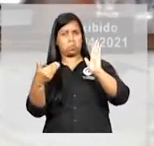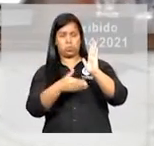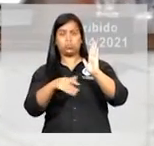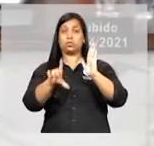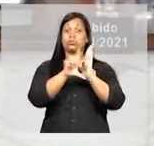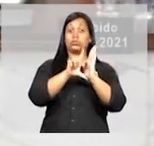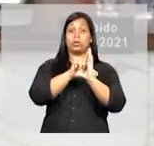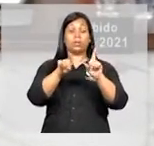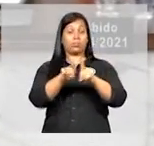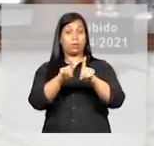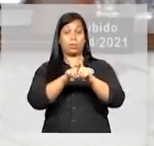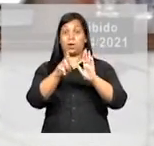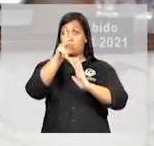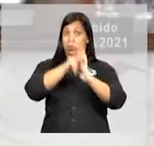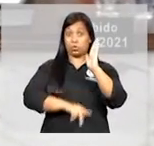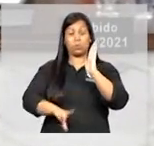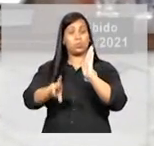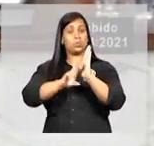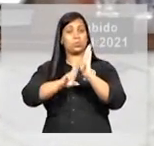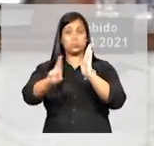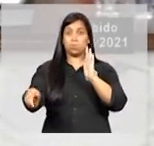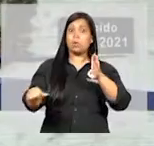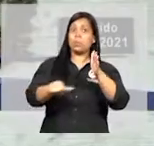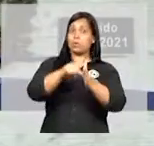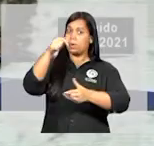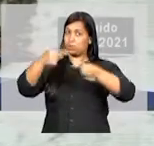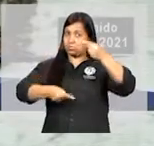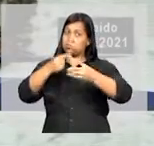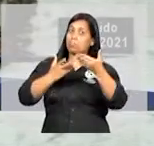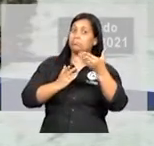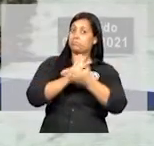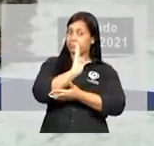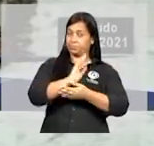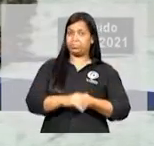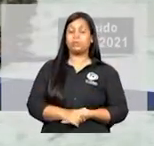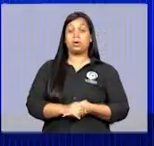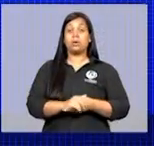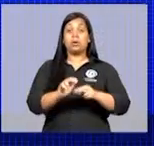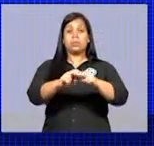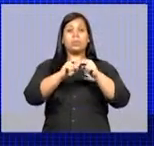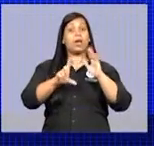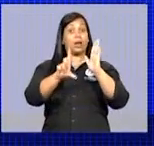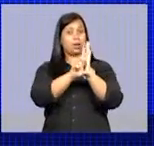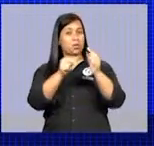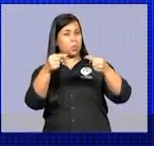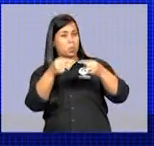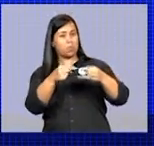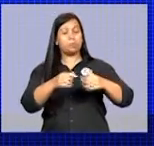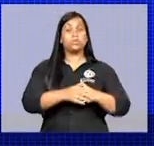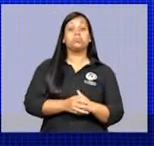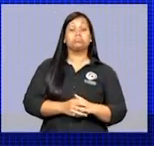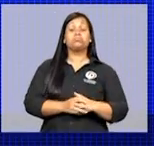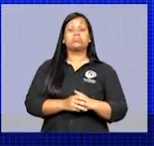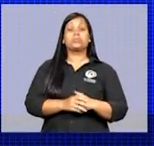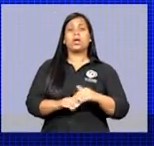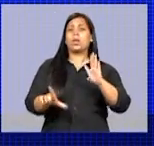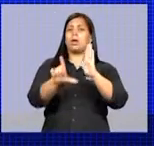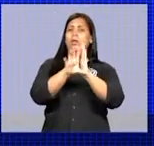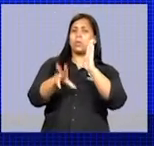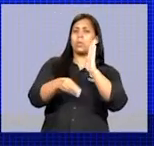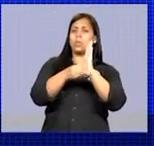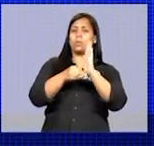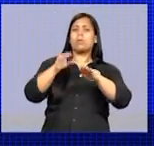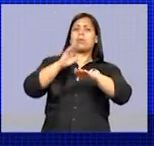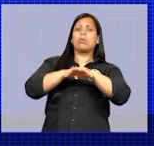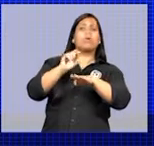lei e de resolução foram aprovados em primeira discussão, pela legalidade. O projeto de lei complementar de autoria do